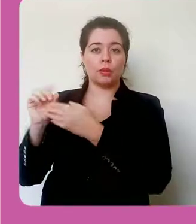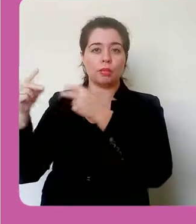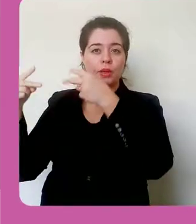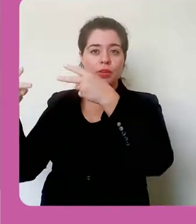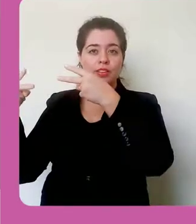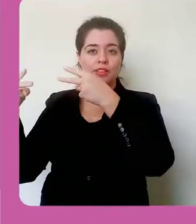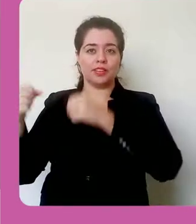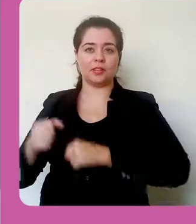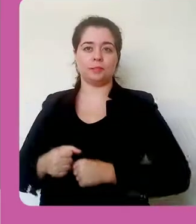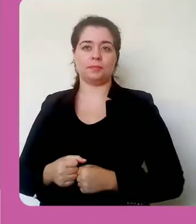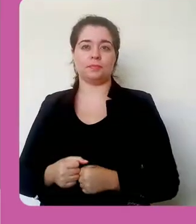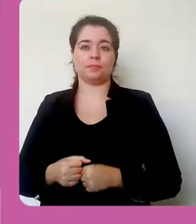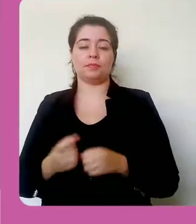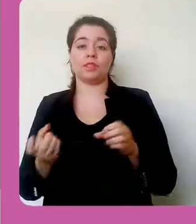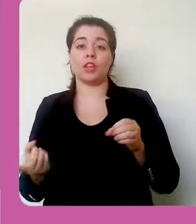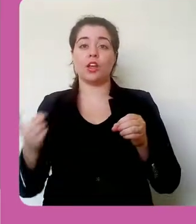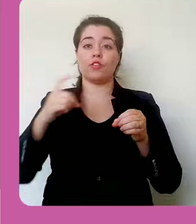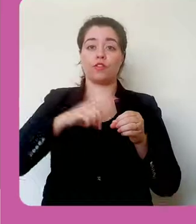livro.